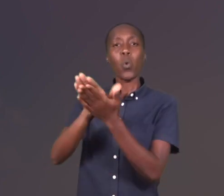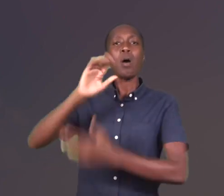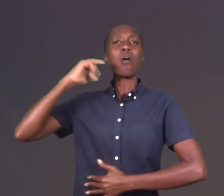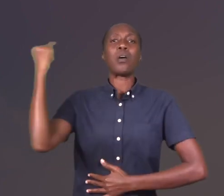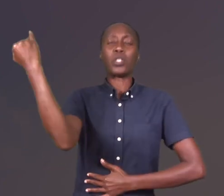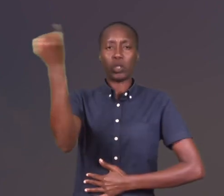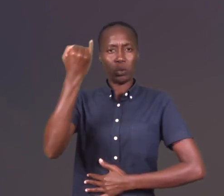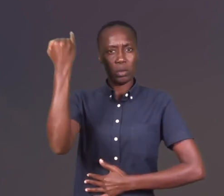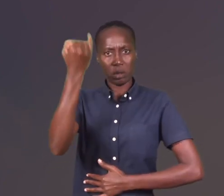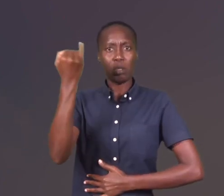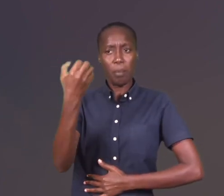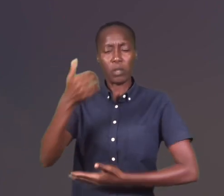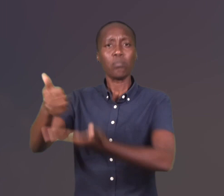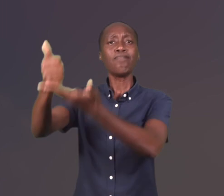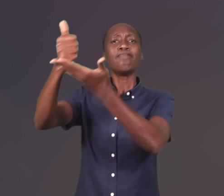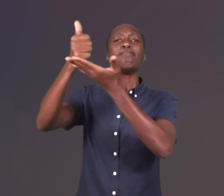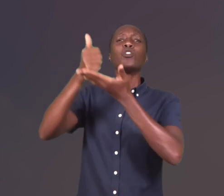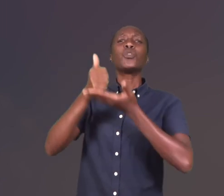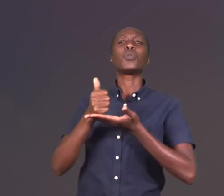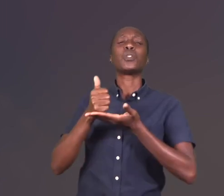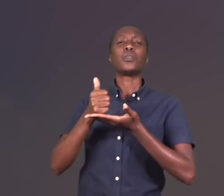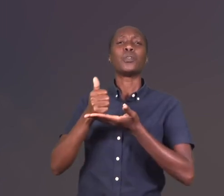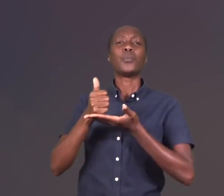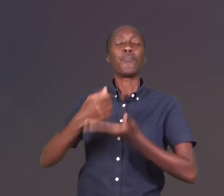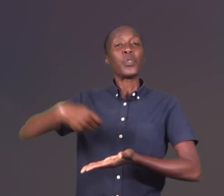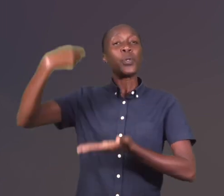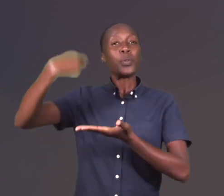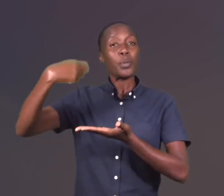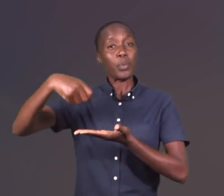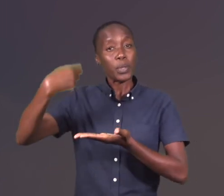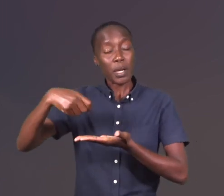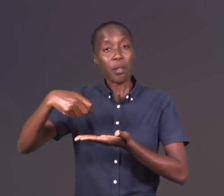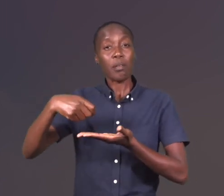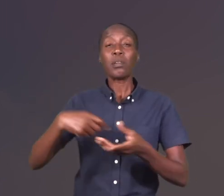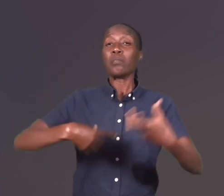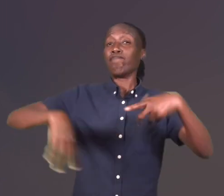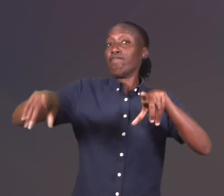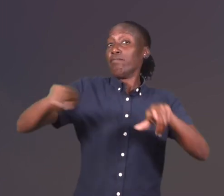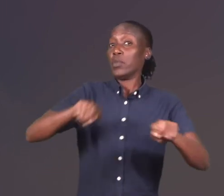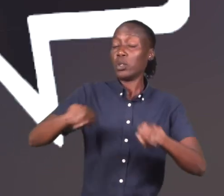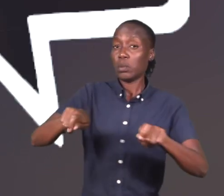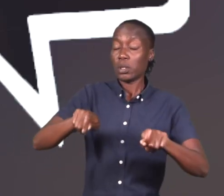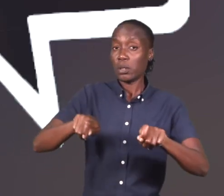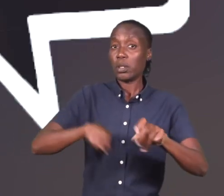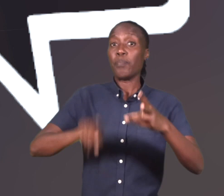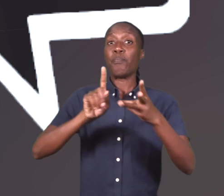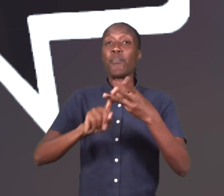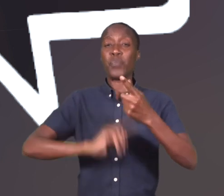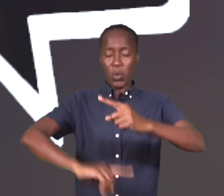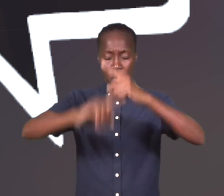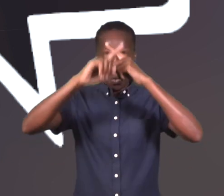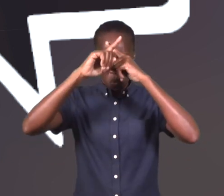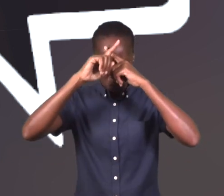pessoas podem recorrer às seguintes instituições para ter os seus direitos restituídos. Tribunais